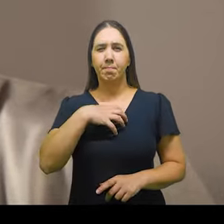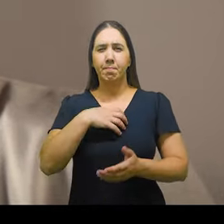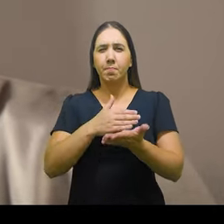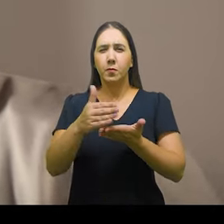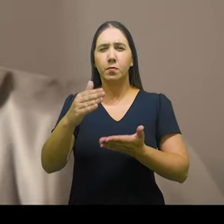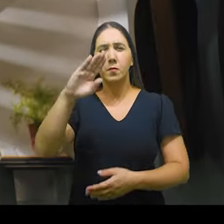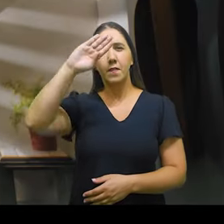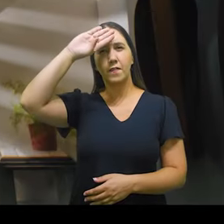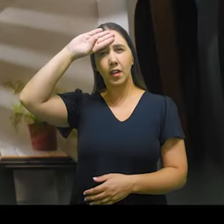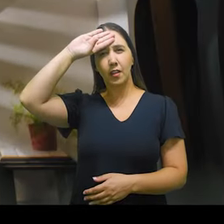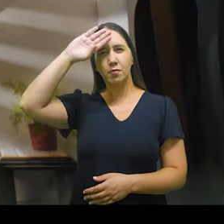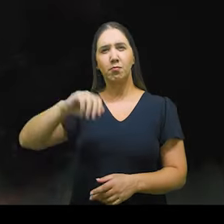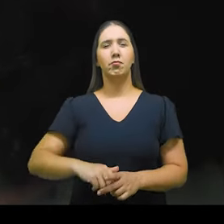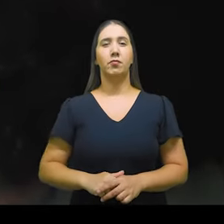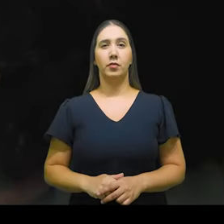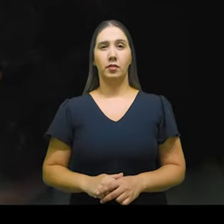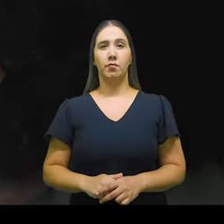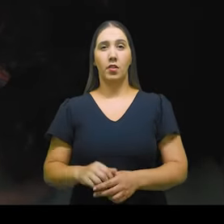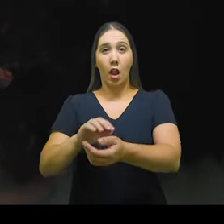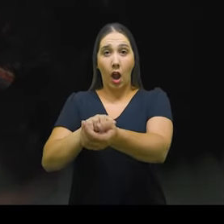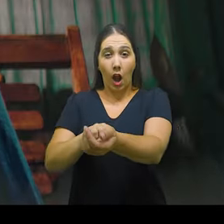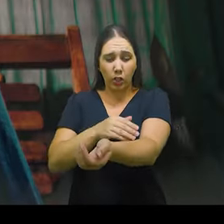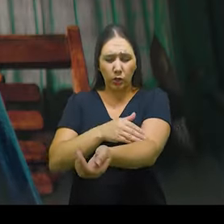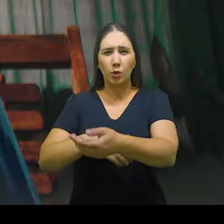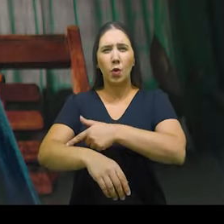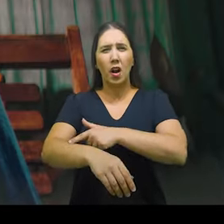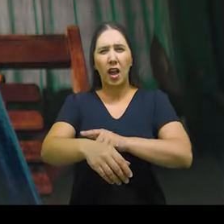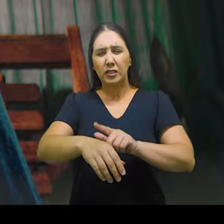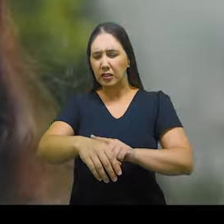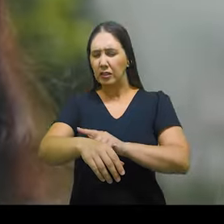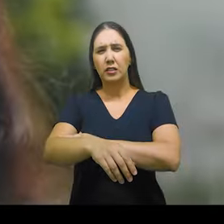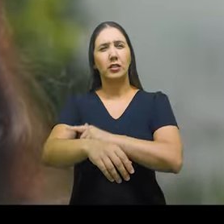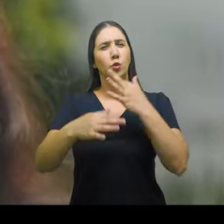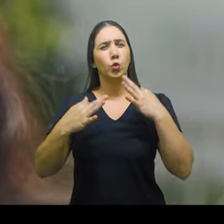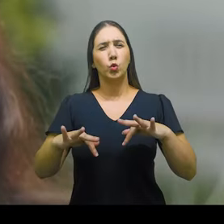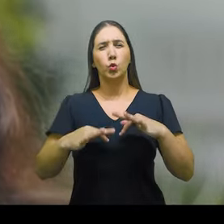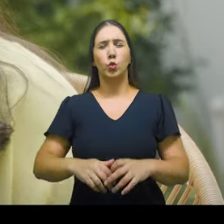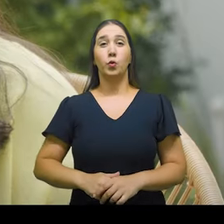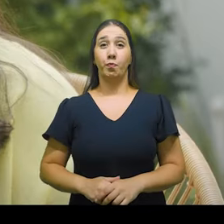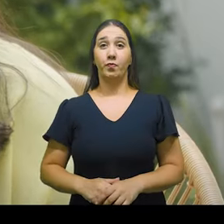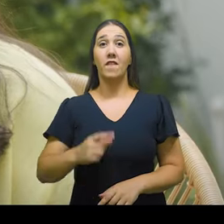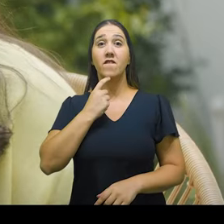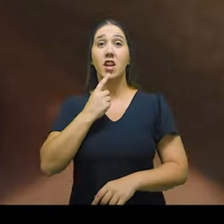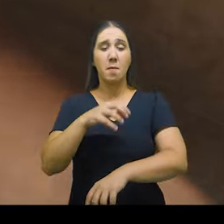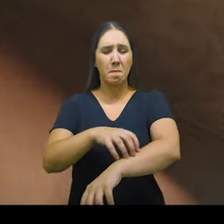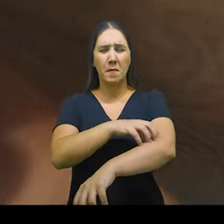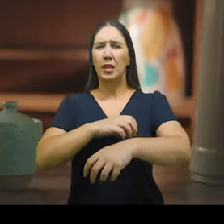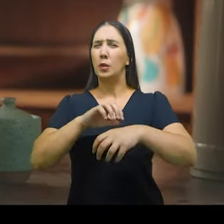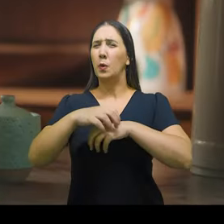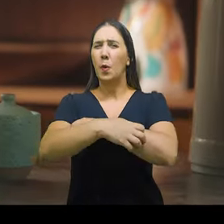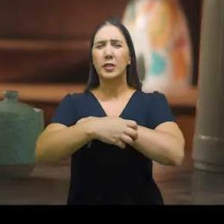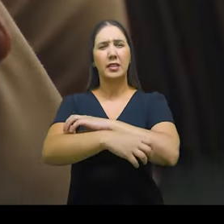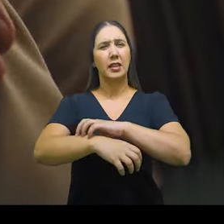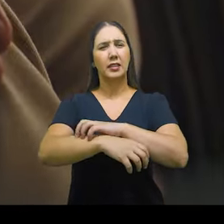Sentiu-se sintomas, começou a febre. Muita dor nas articulações. Eu tive manchas vermelhas e muita coceira. Durante